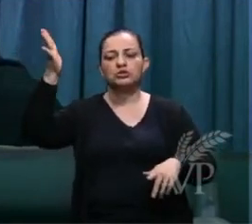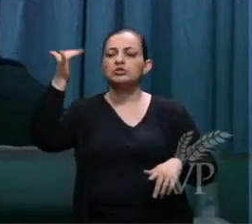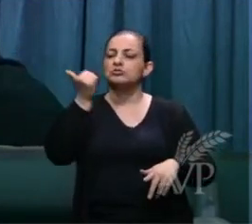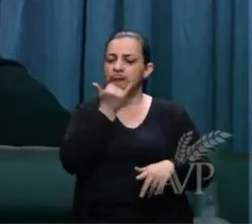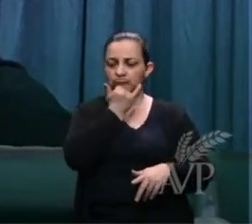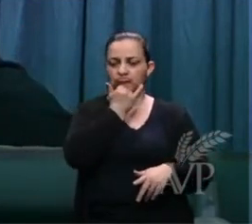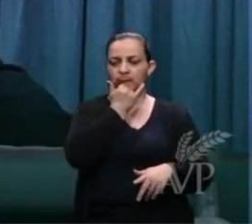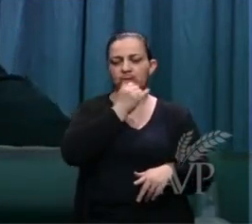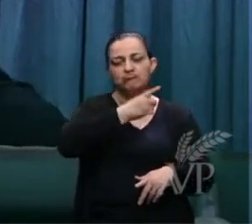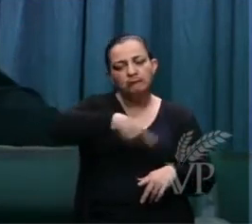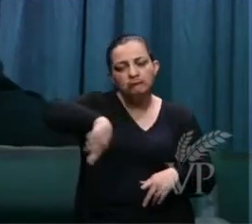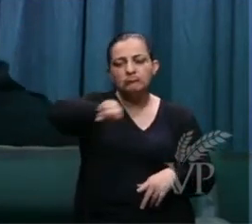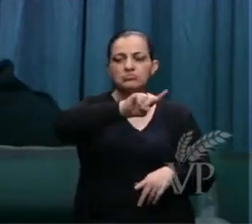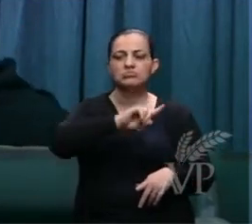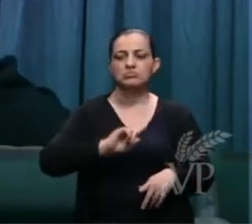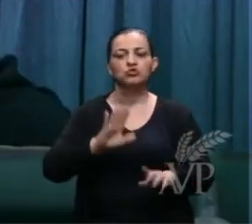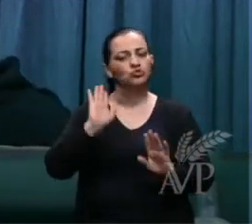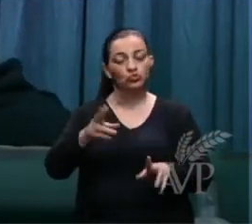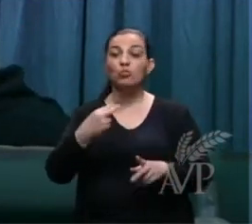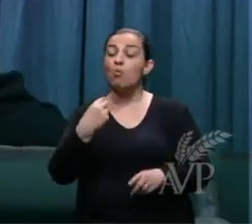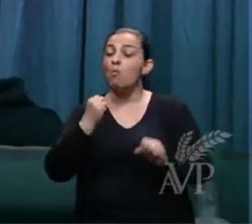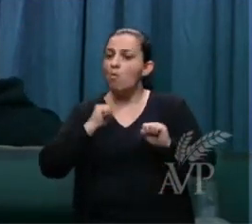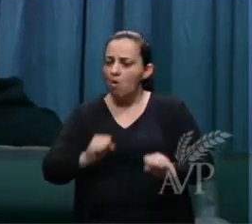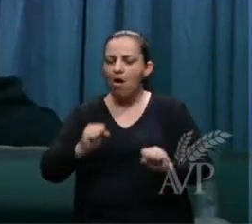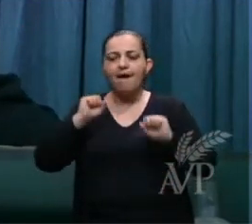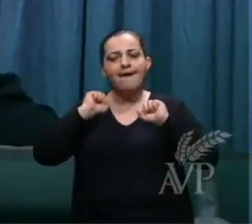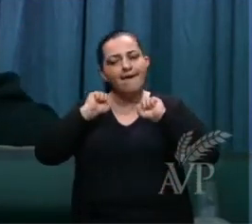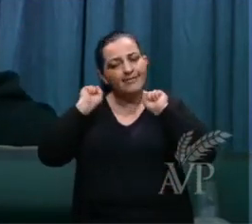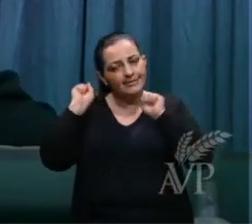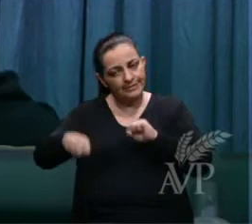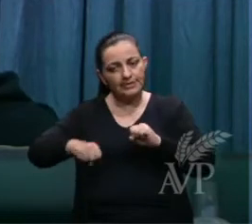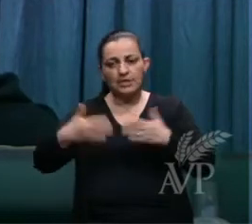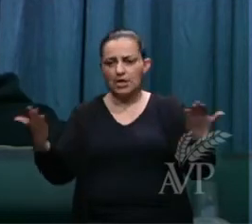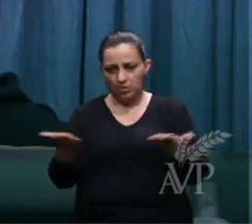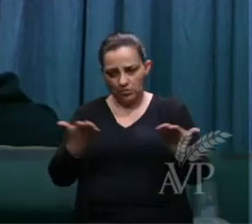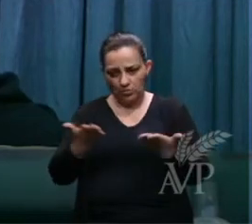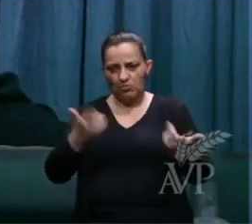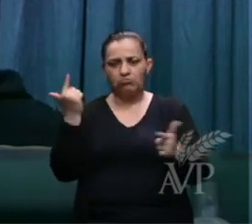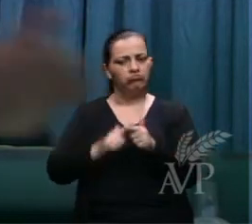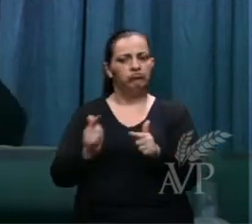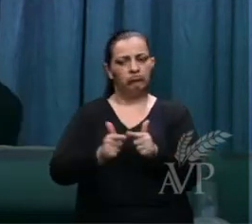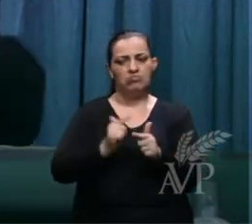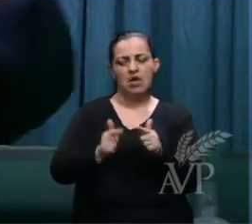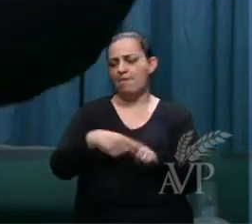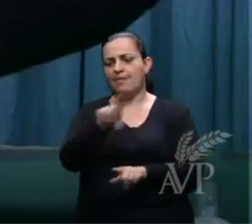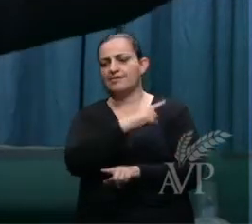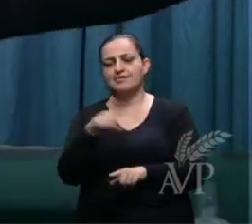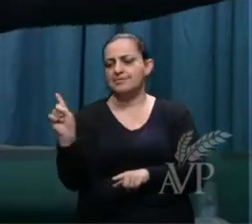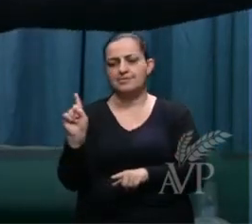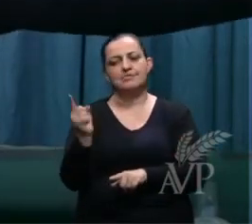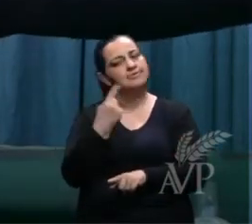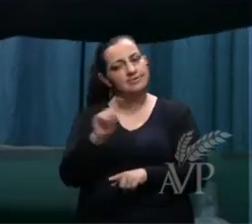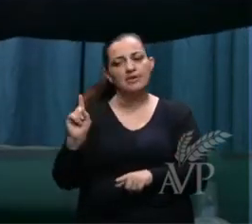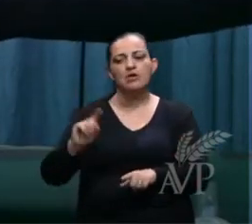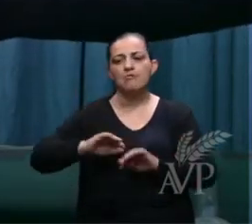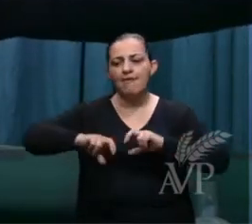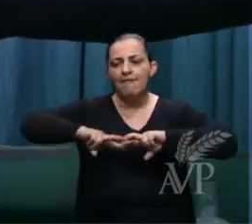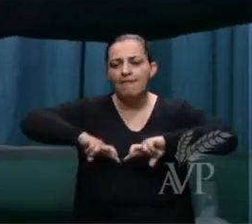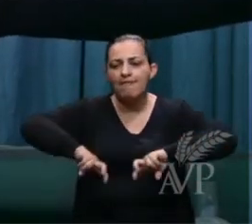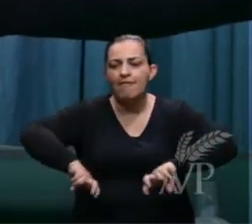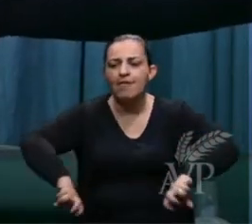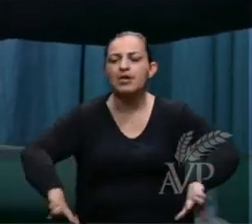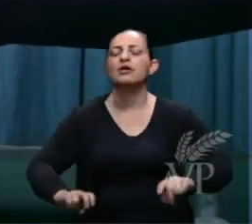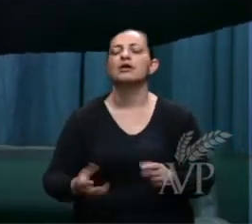você já perdoou você pode ter suas diferenças agora mas não seja você um coveiro